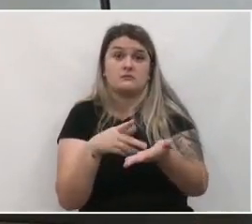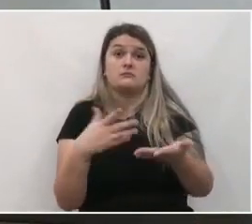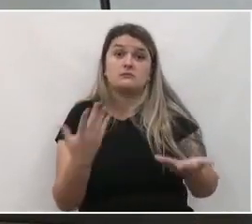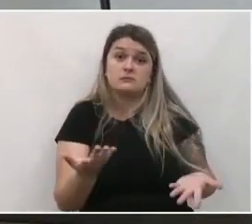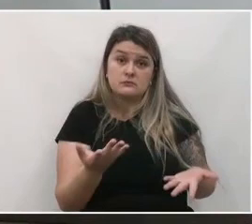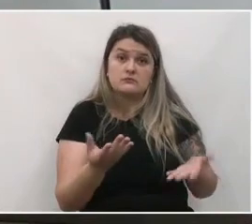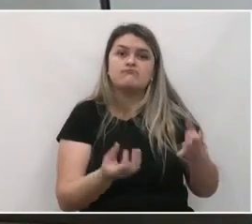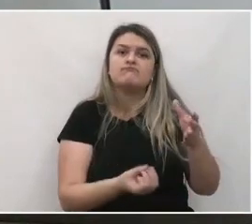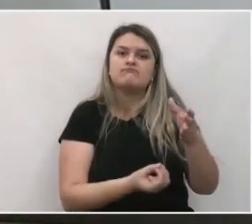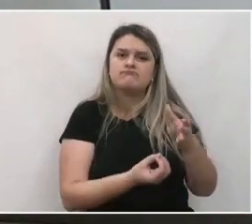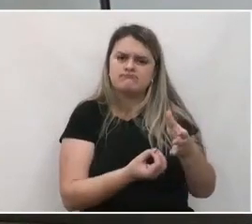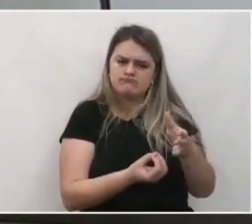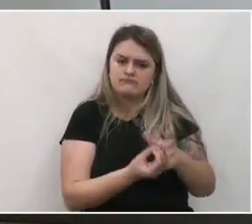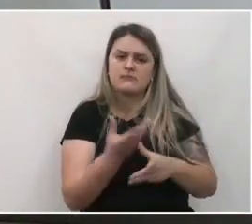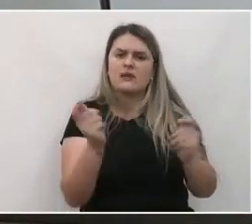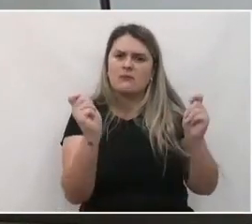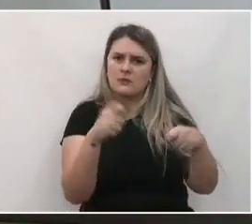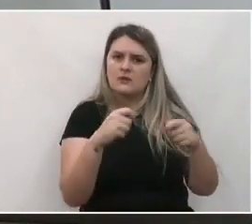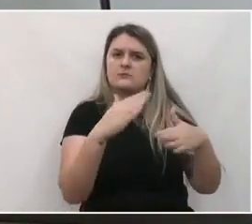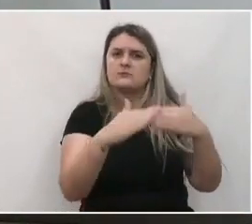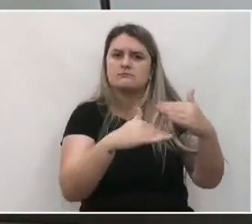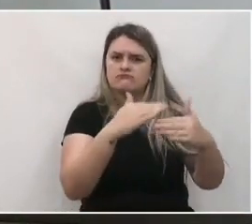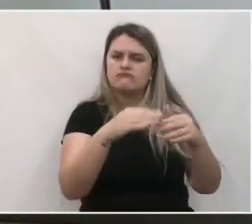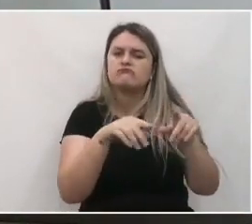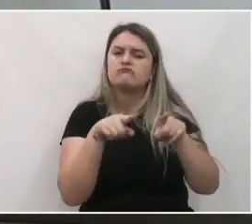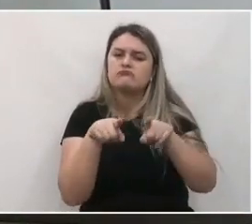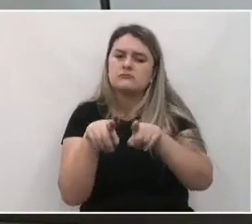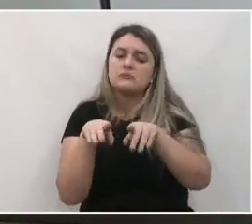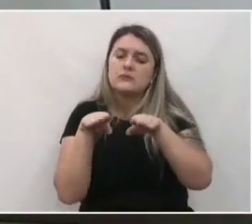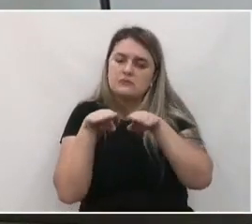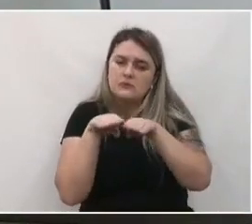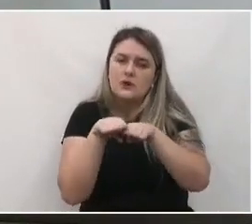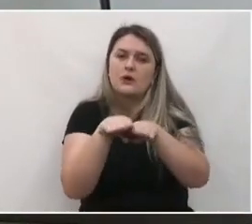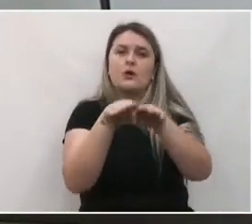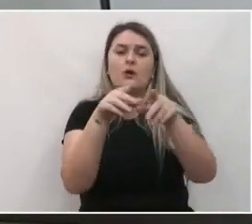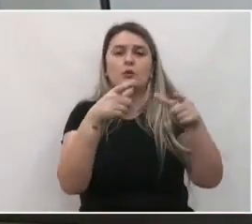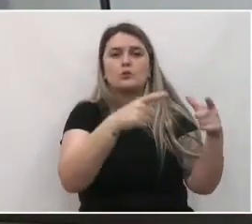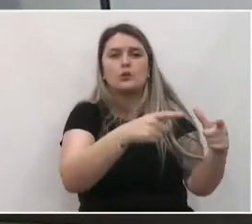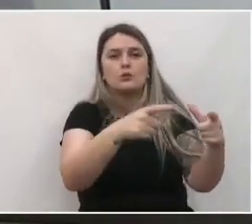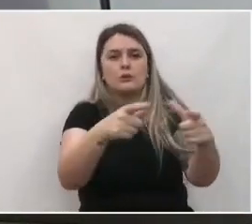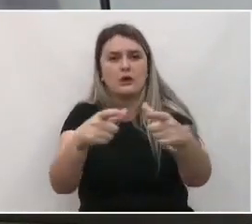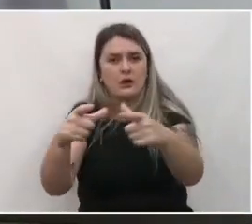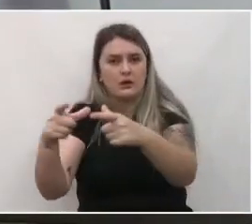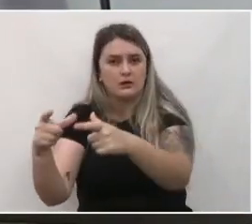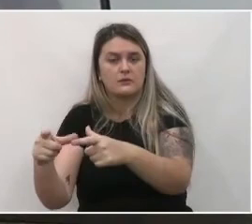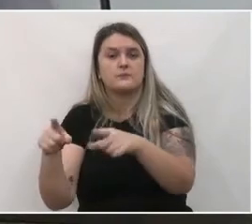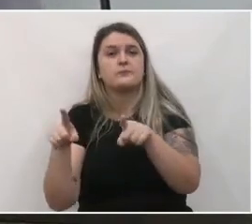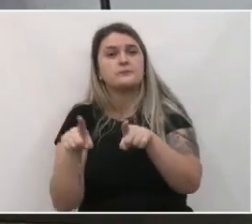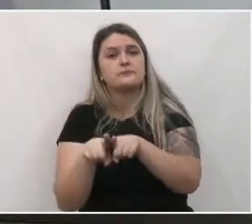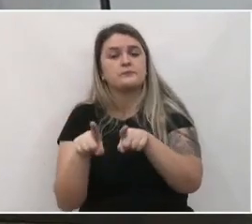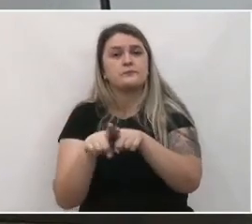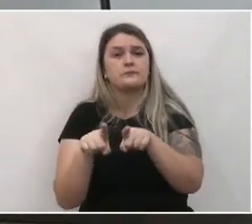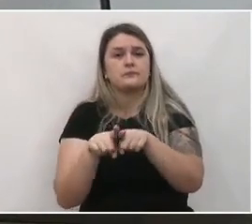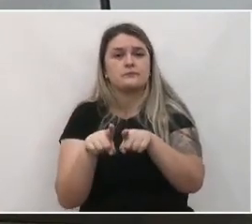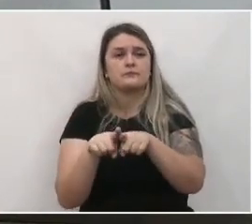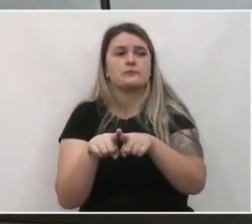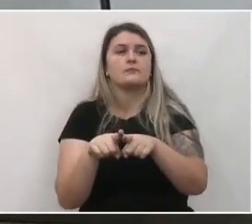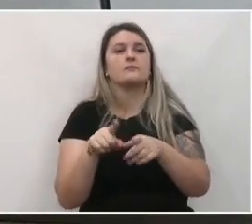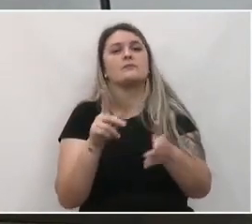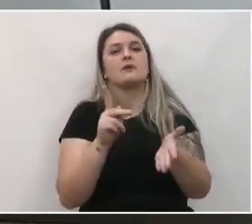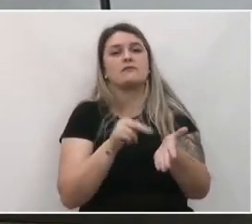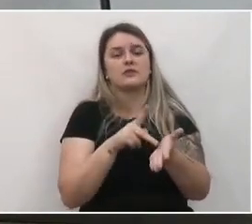condições para o desenvolvimento harmônico dos espaços e para que a realidade